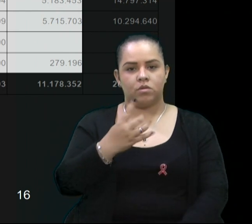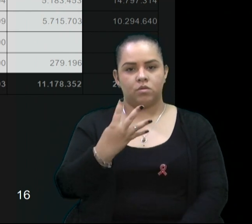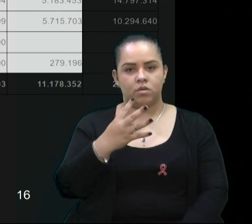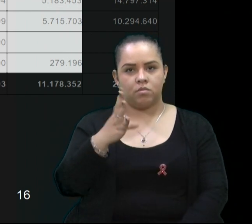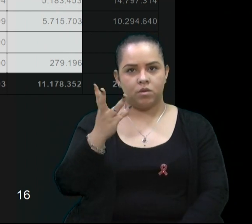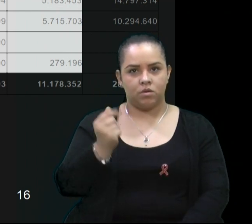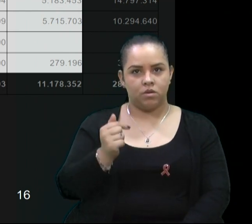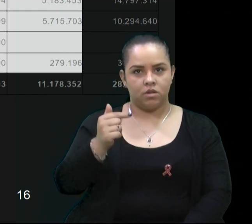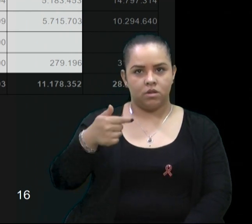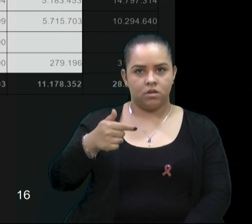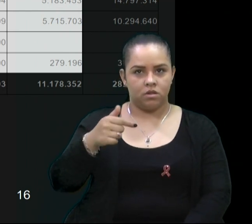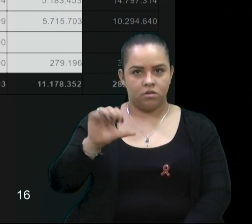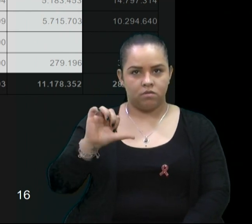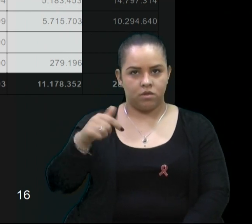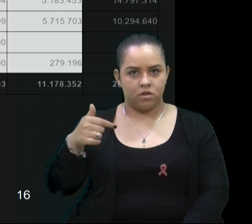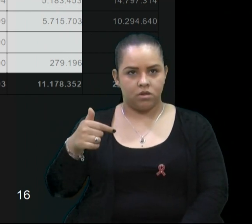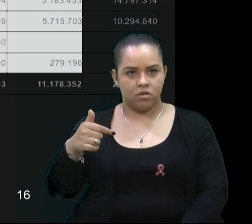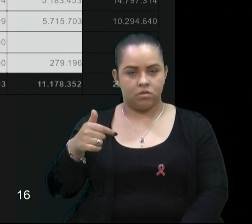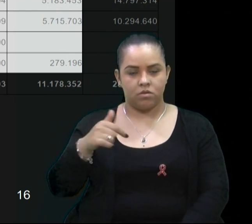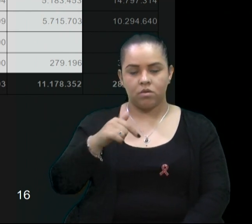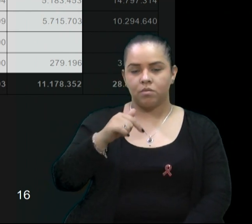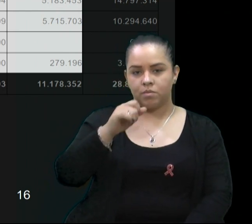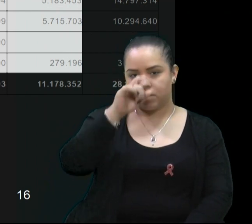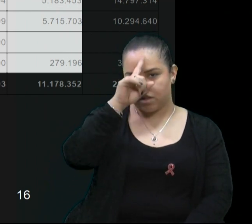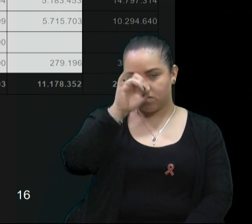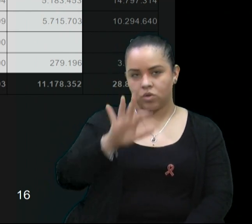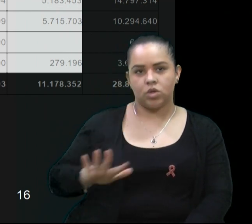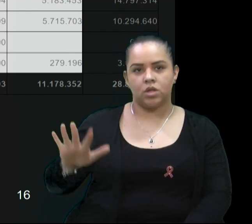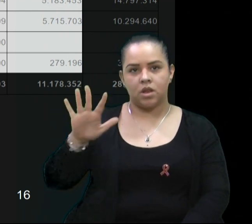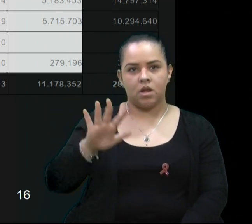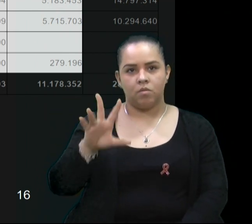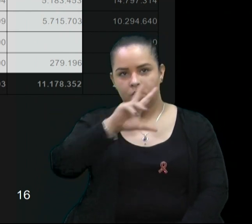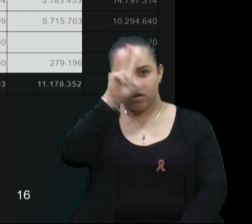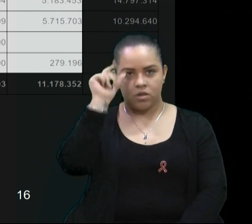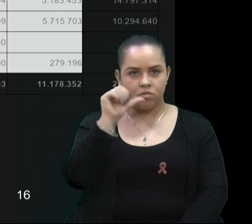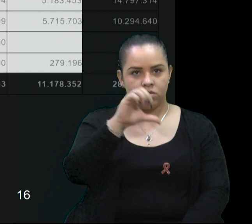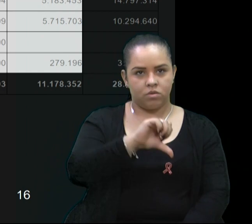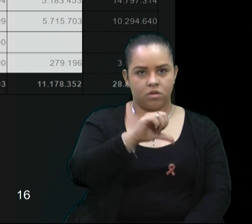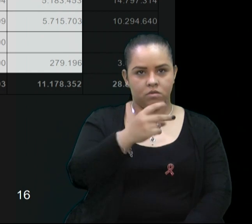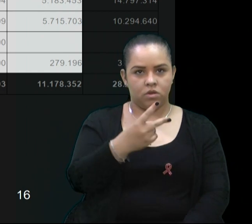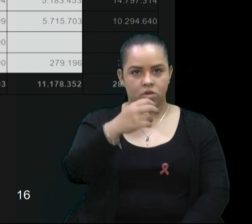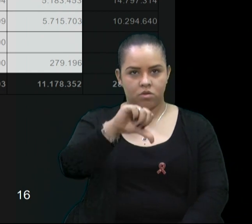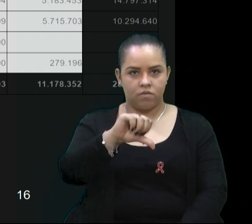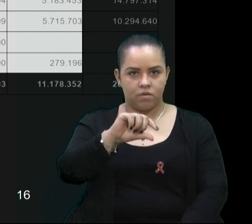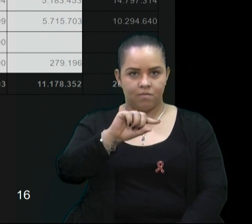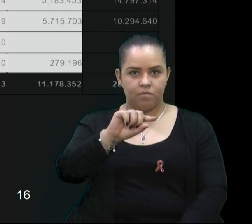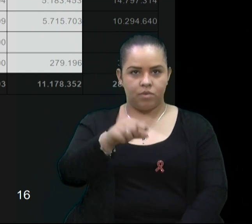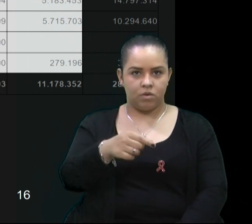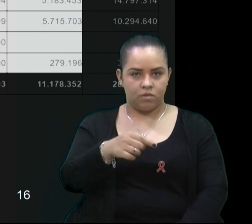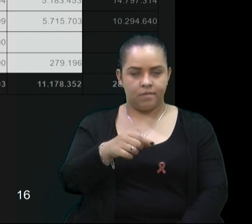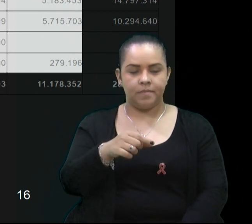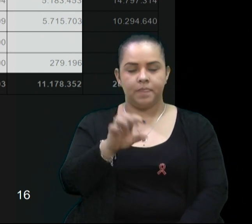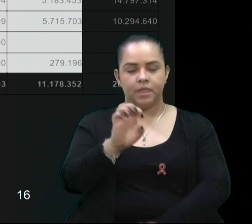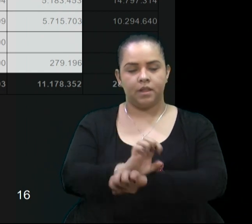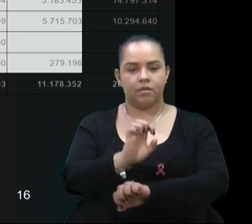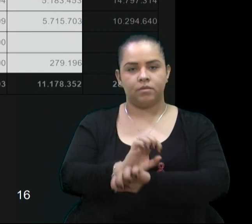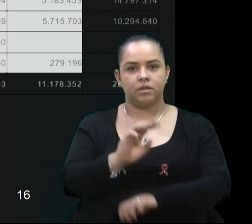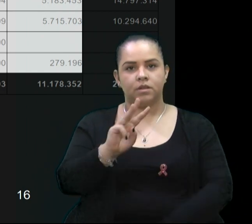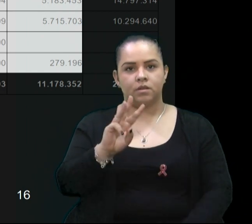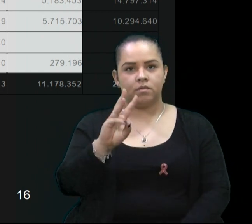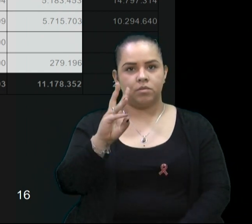O Hospital HG, município, R$ 929.000,00, Estado, R$